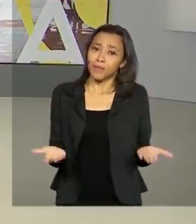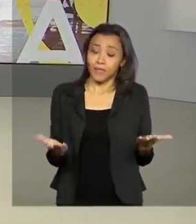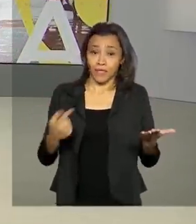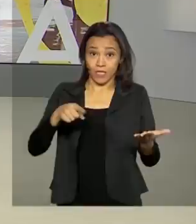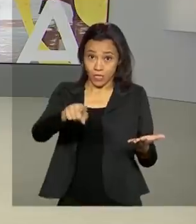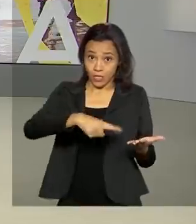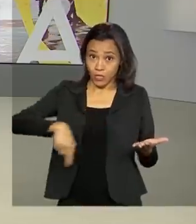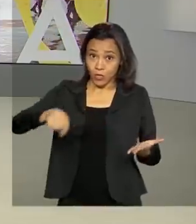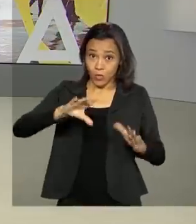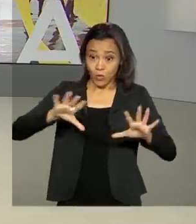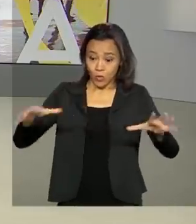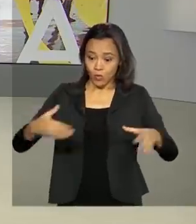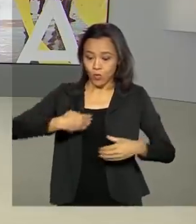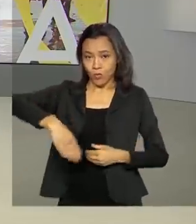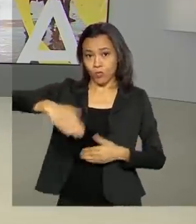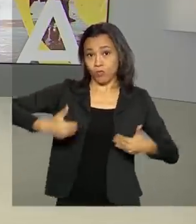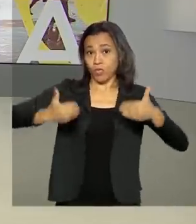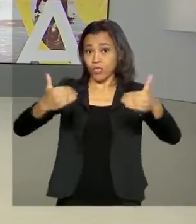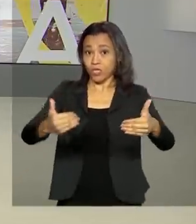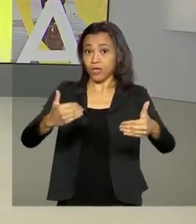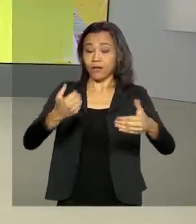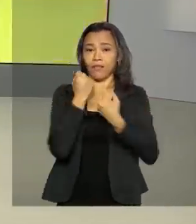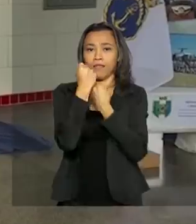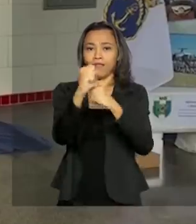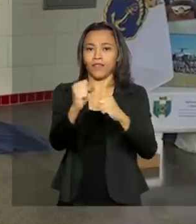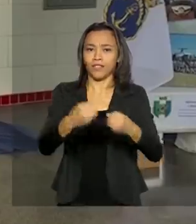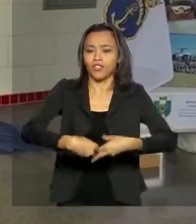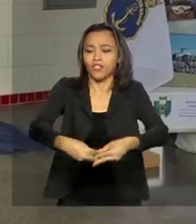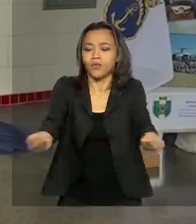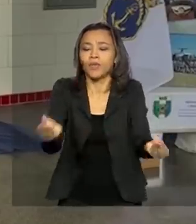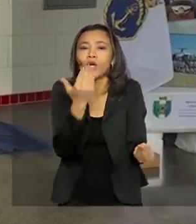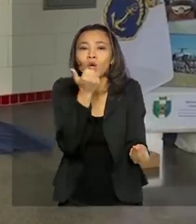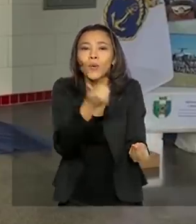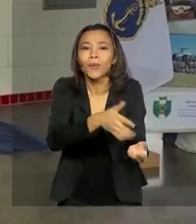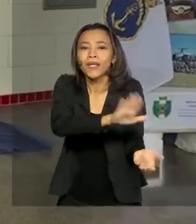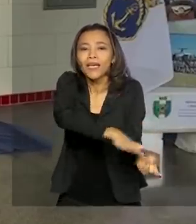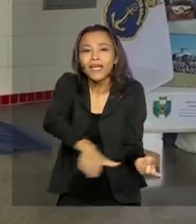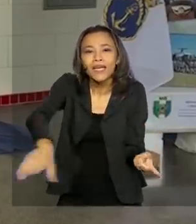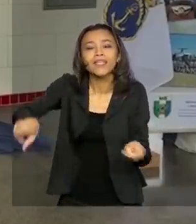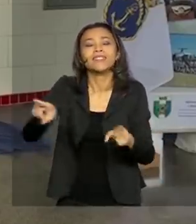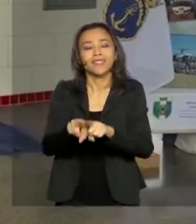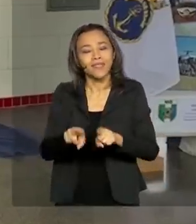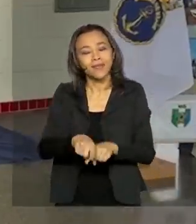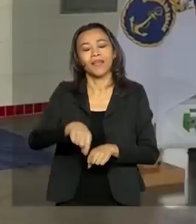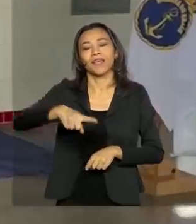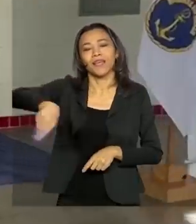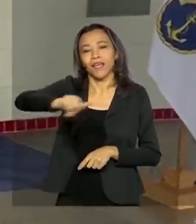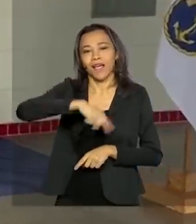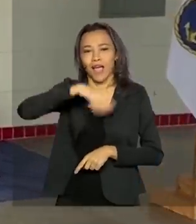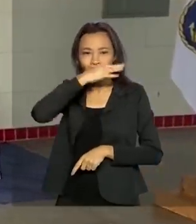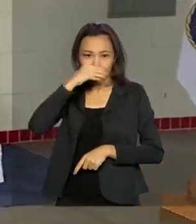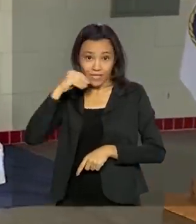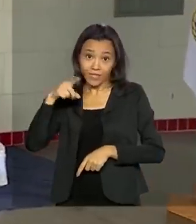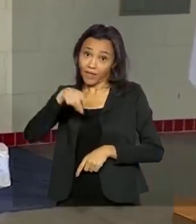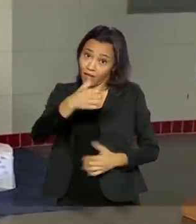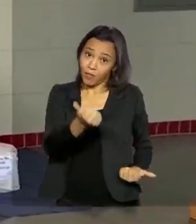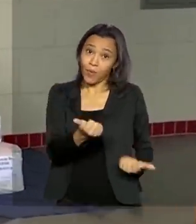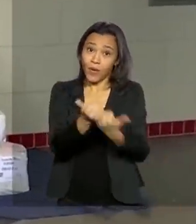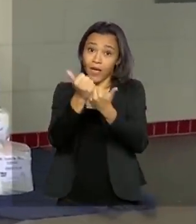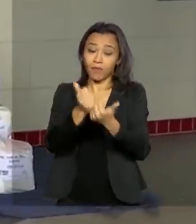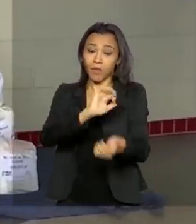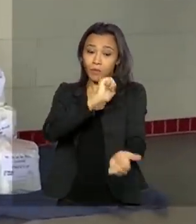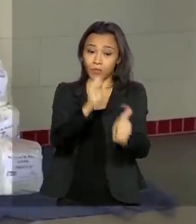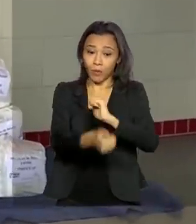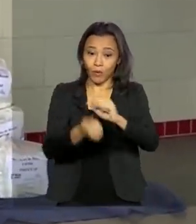Ministério da Defesa passou a distribuir kits de alimentação para crianças e adolescentes que são atendidos pelo programa